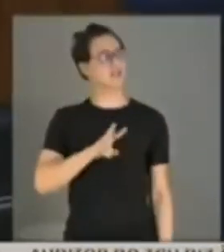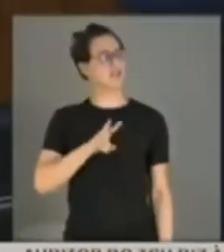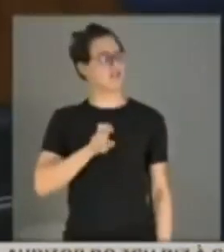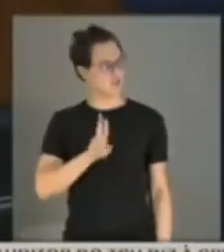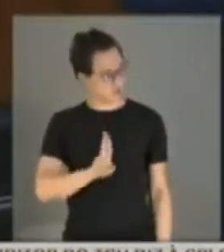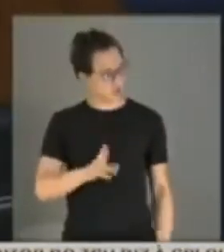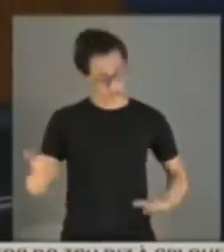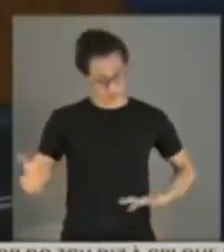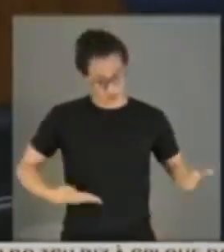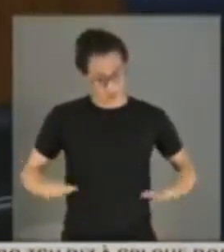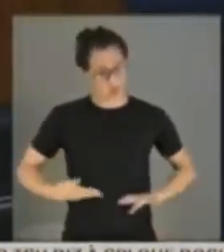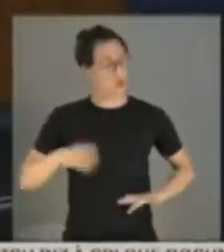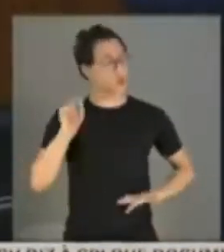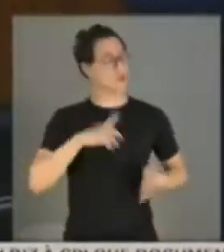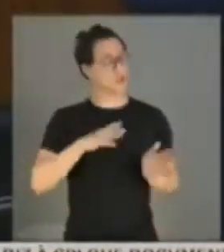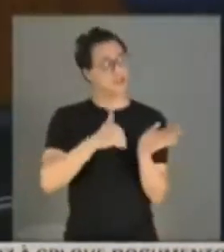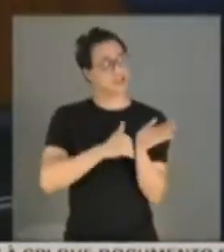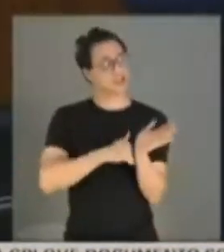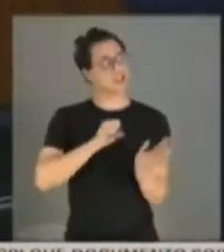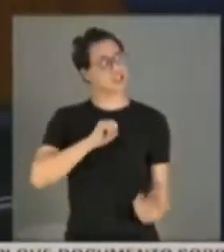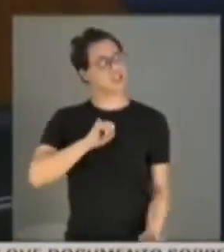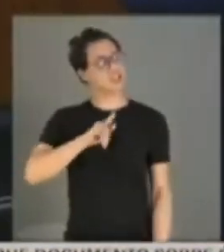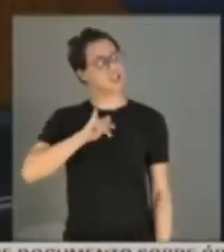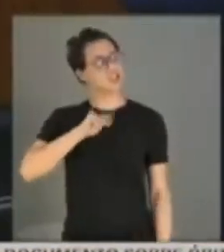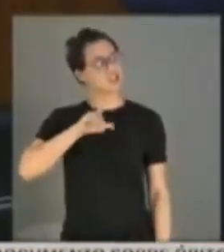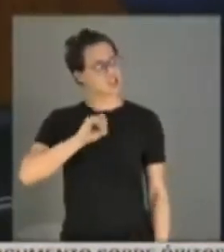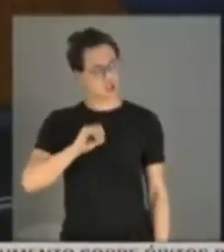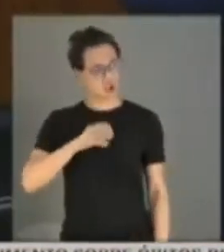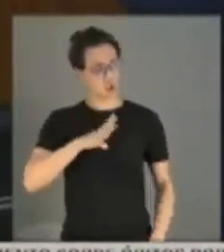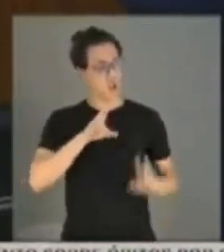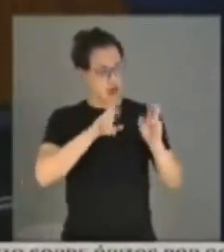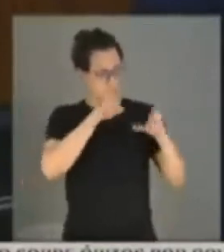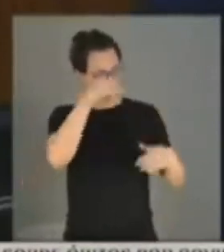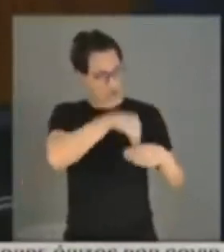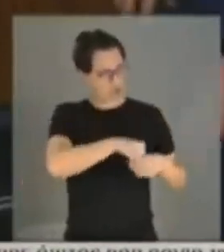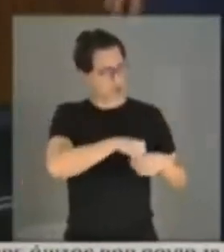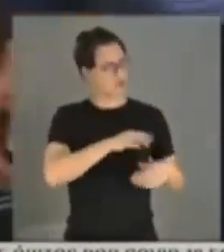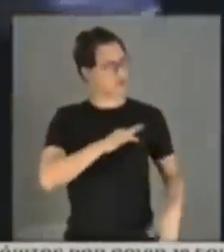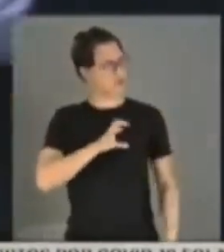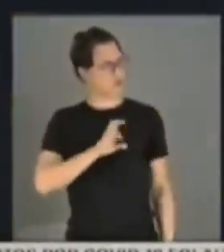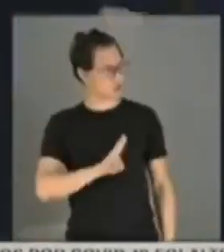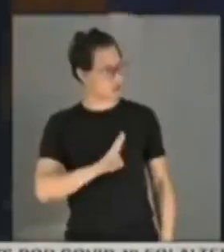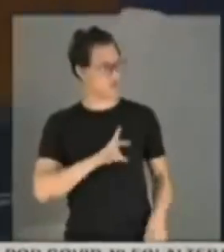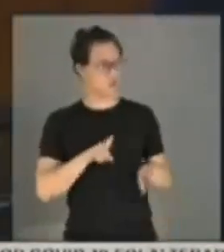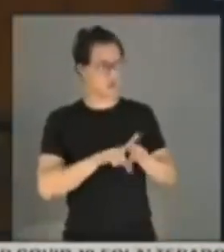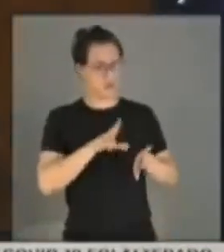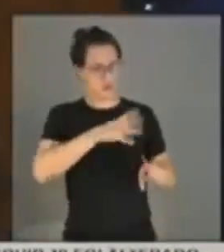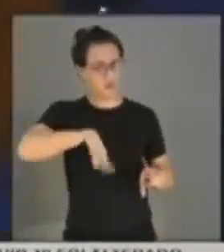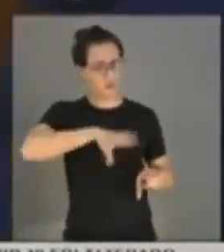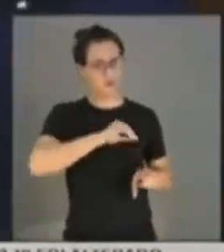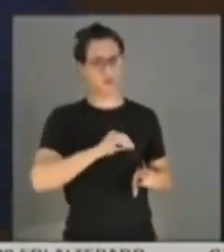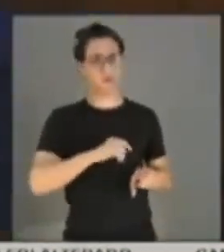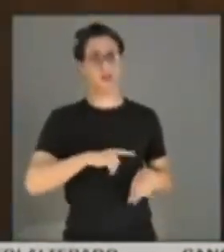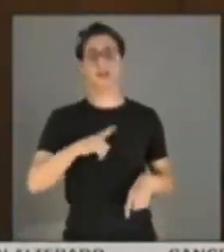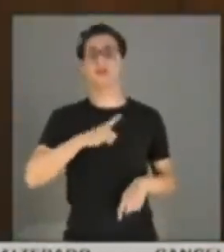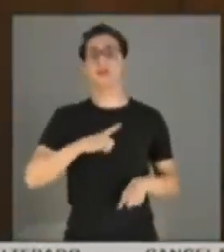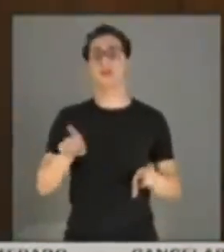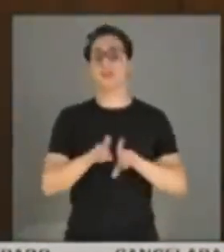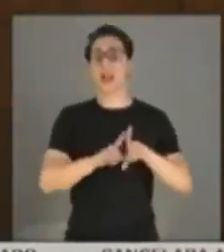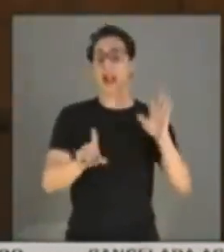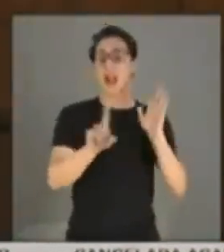sigilo sobre o assunto da repartição. Ora, não é assim, não. Diz ainda mais, lei de improbidade